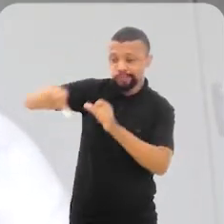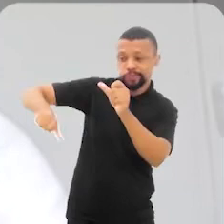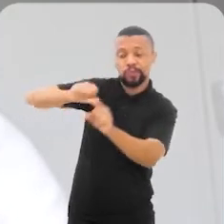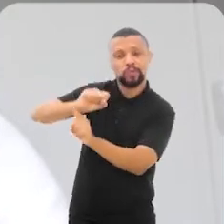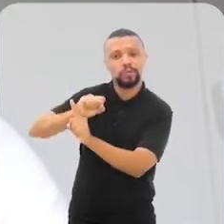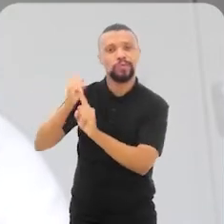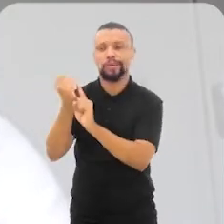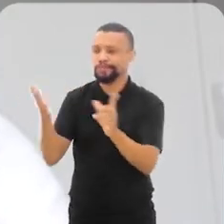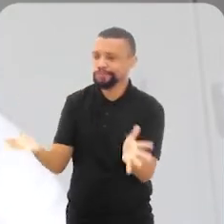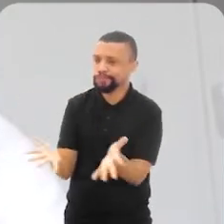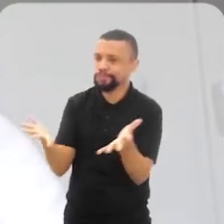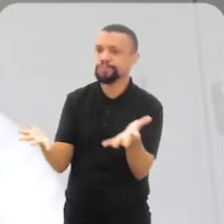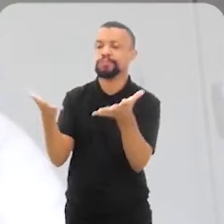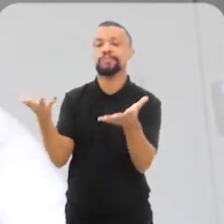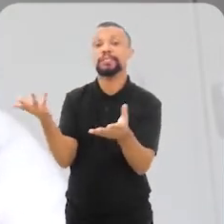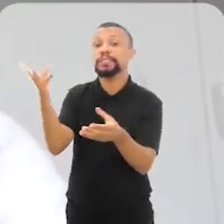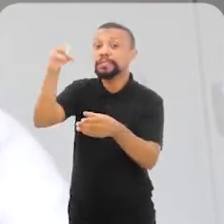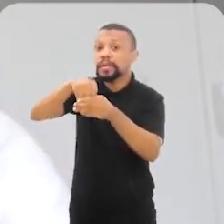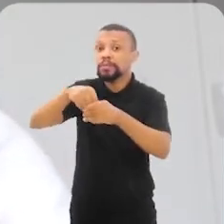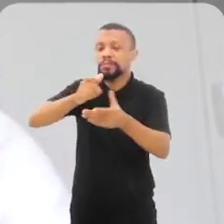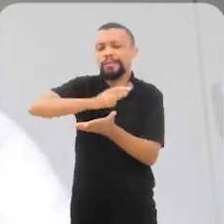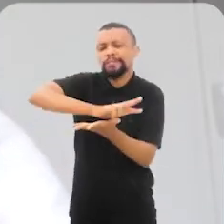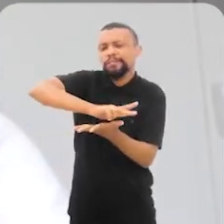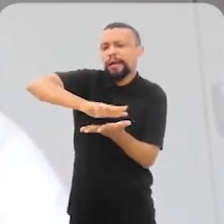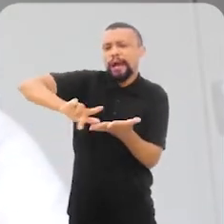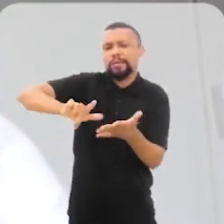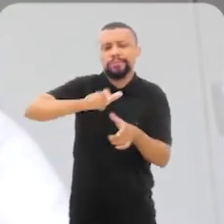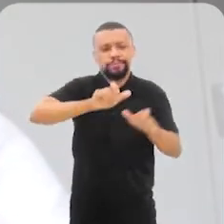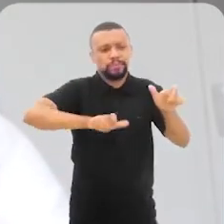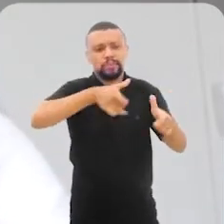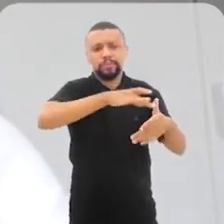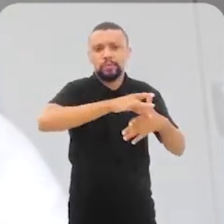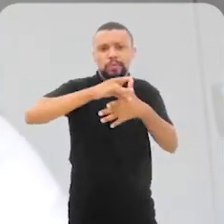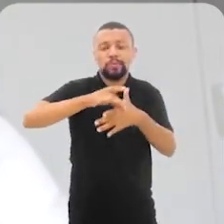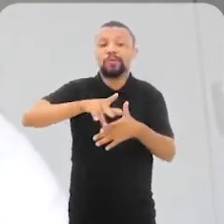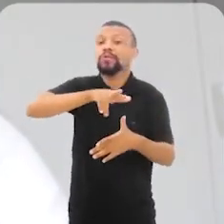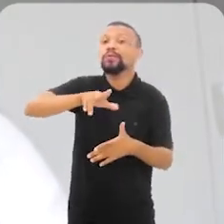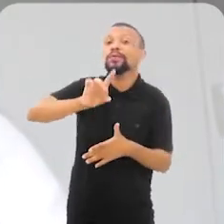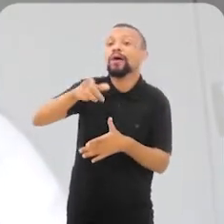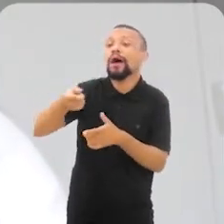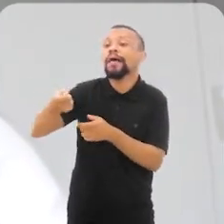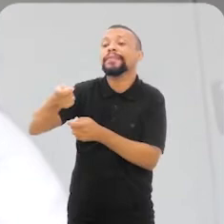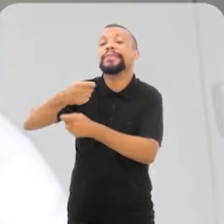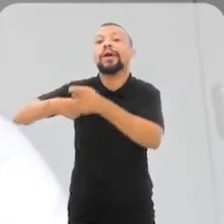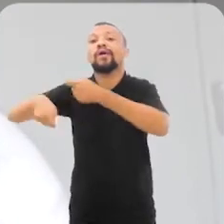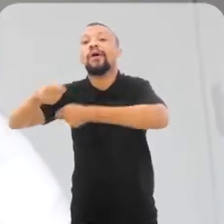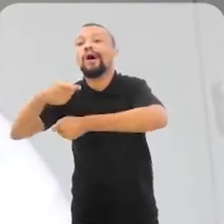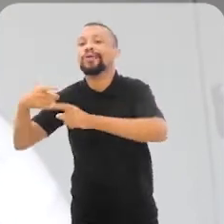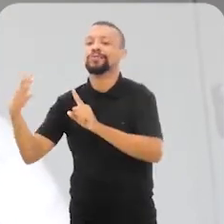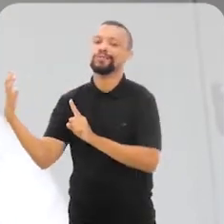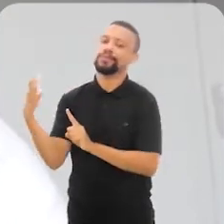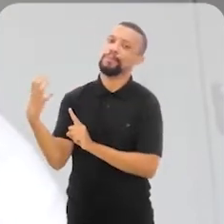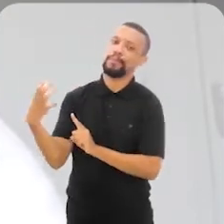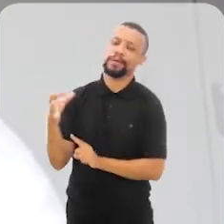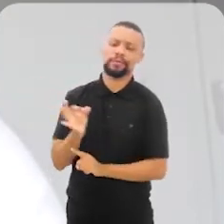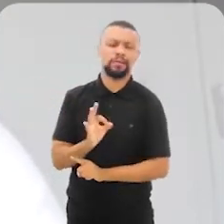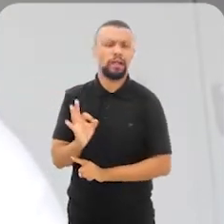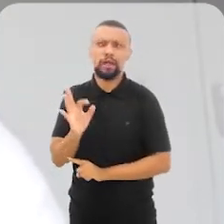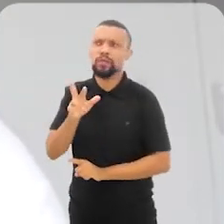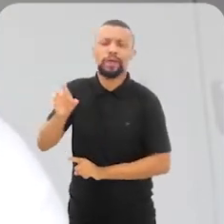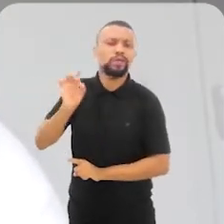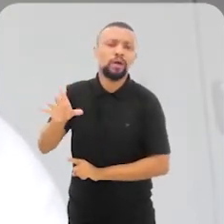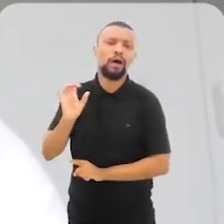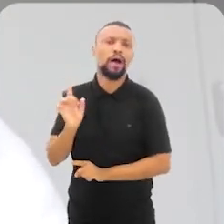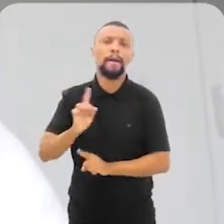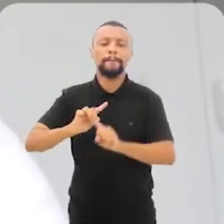e aí, dentro de uma pluralidade de atores, não só negócios, né, de impacto, no caso,